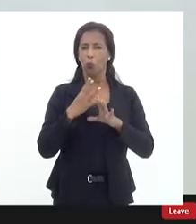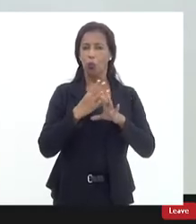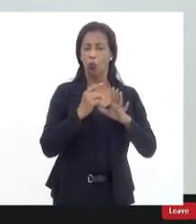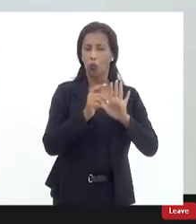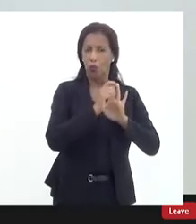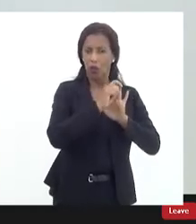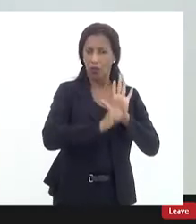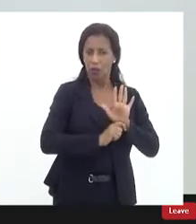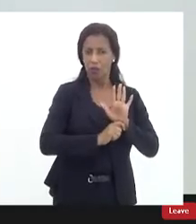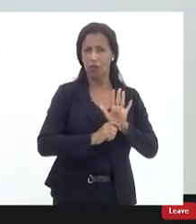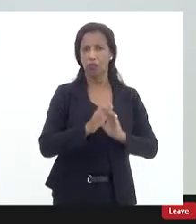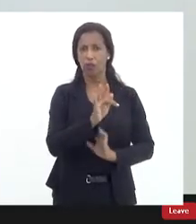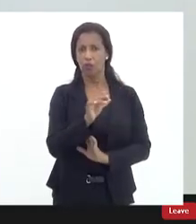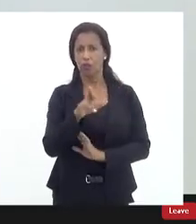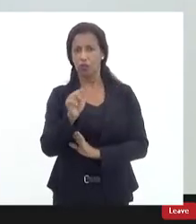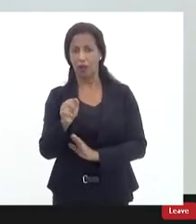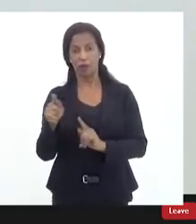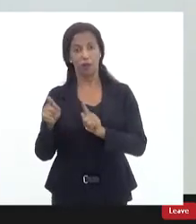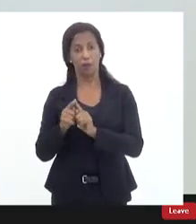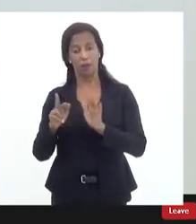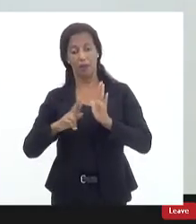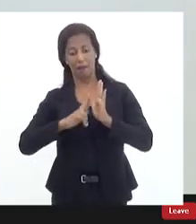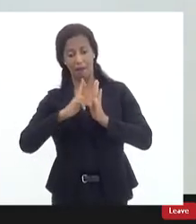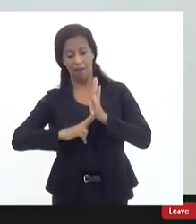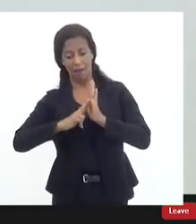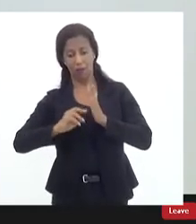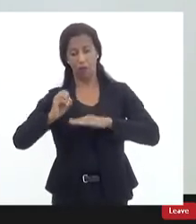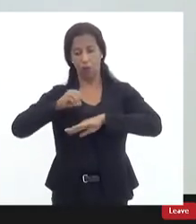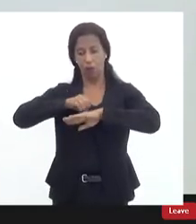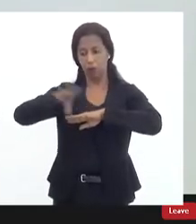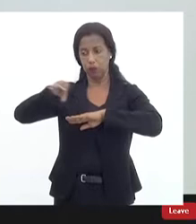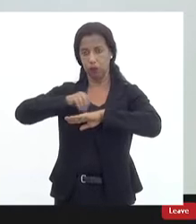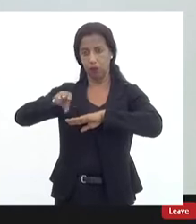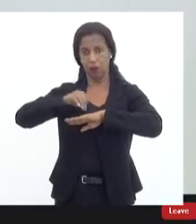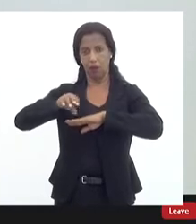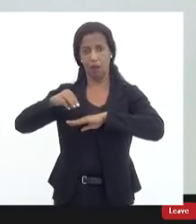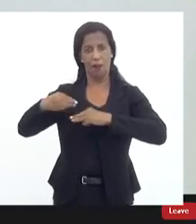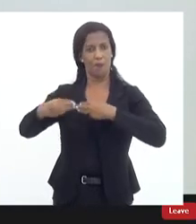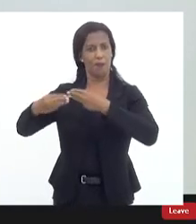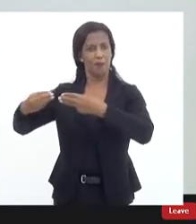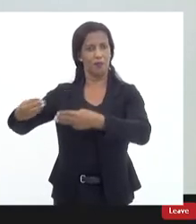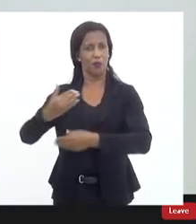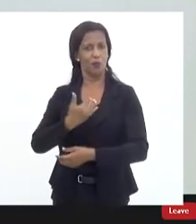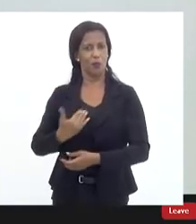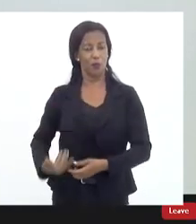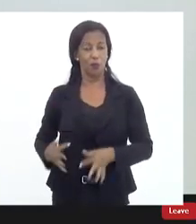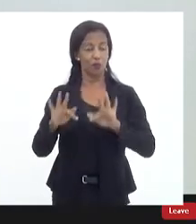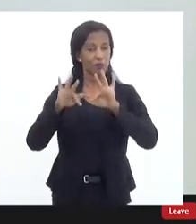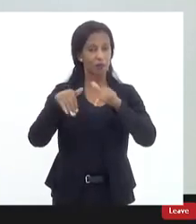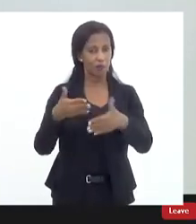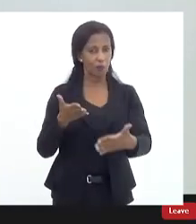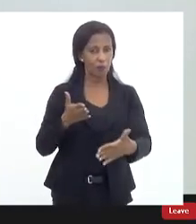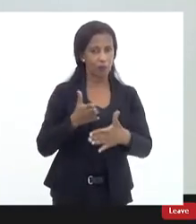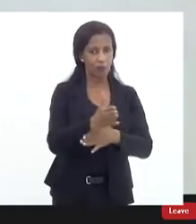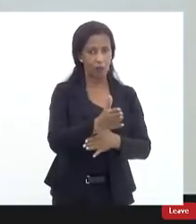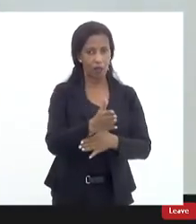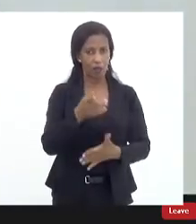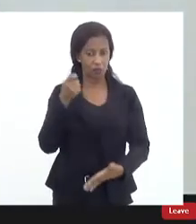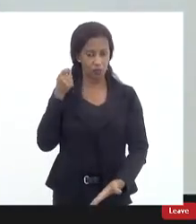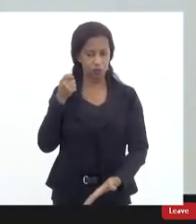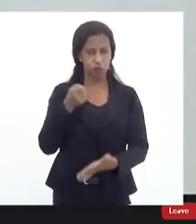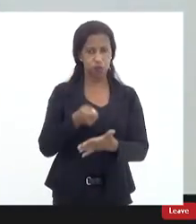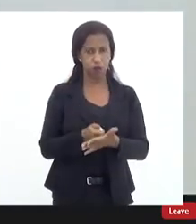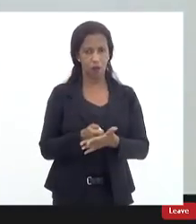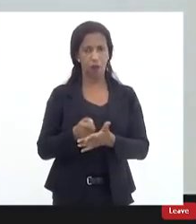conclusão do inquérito relatório final encaminhado ao Ministério Público oferecimento da denúncia e finalmente a prolação de uma sentença